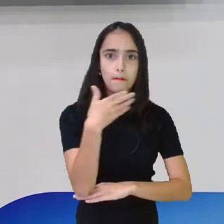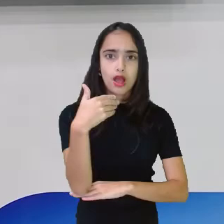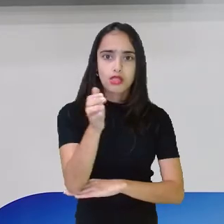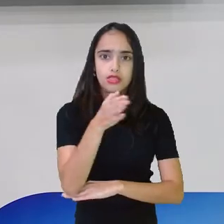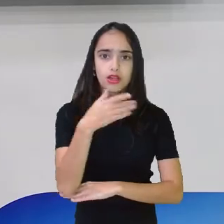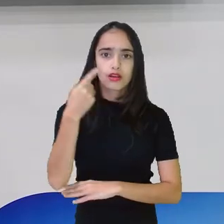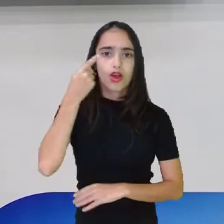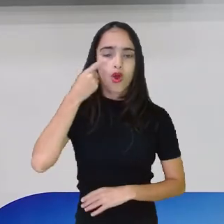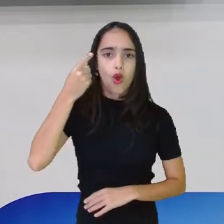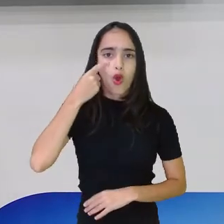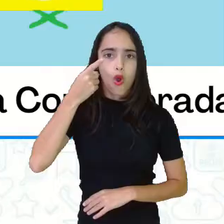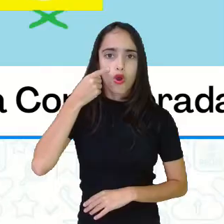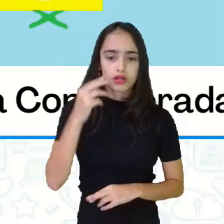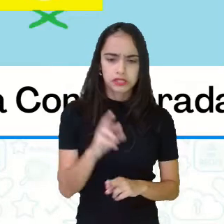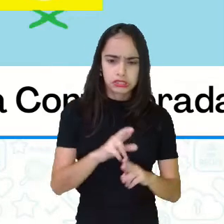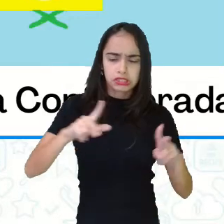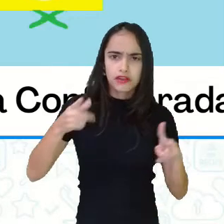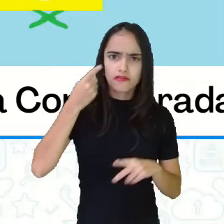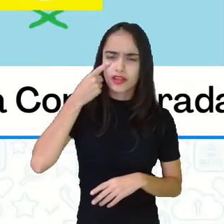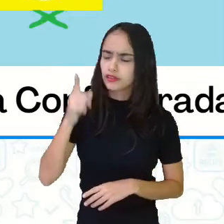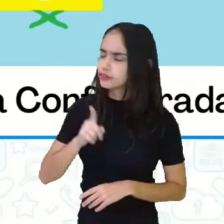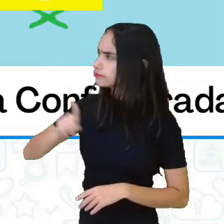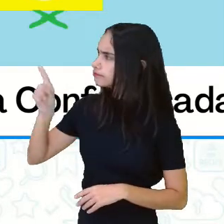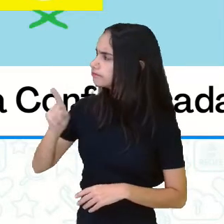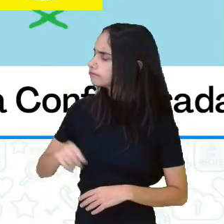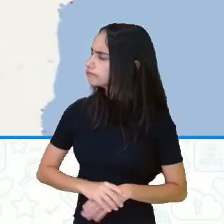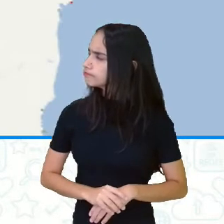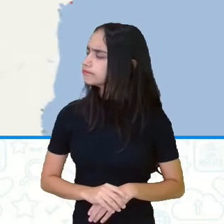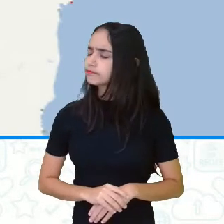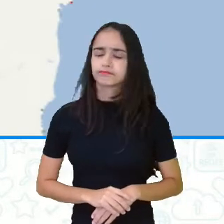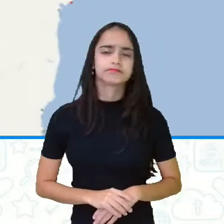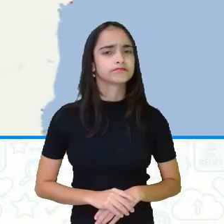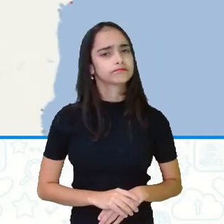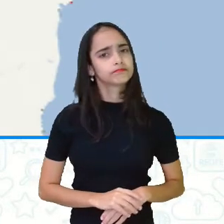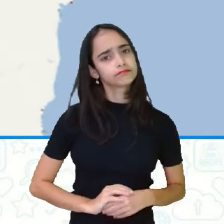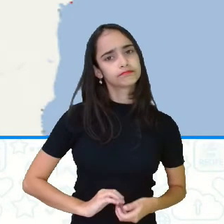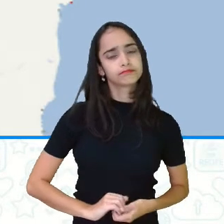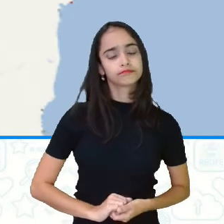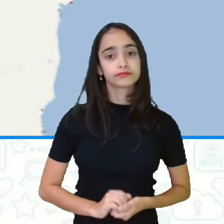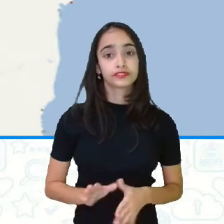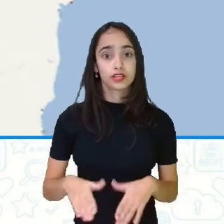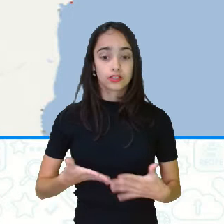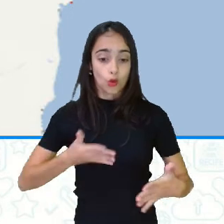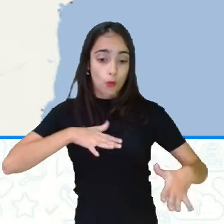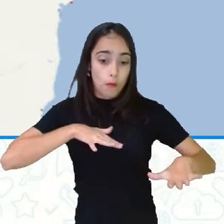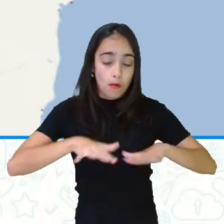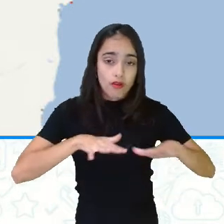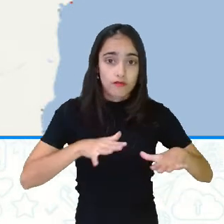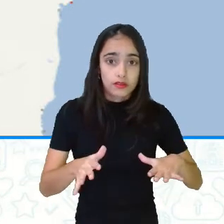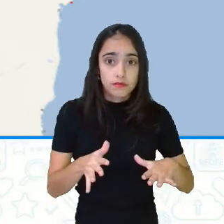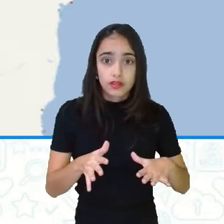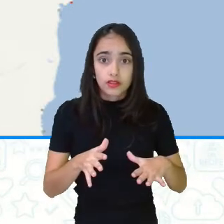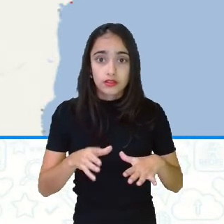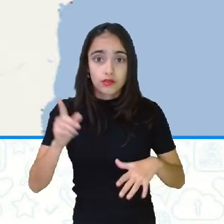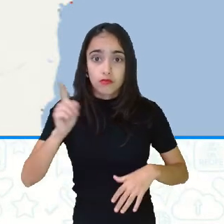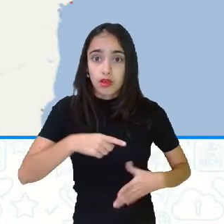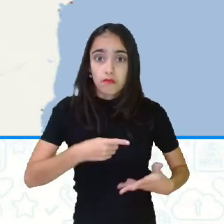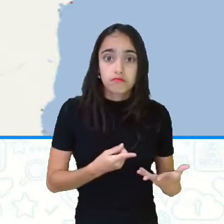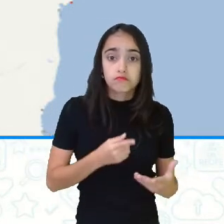Olha só que bandeira diferente da bandeira que a gente conhece de Pernambuco aqui, estão vendo? Esse movimento, olha, foi a